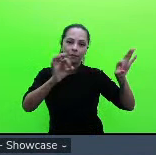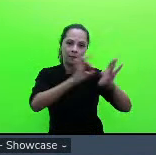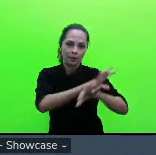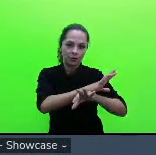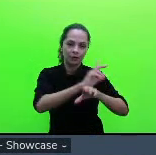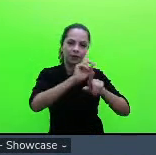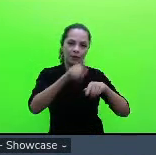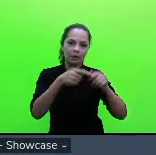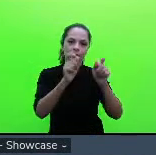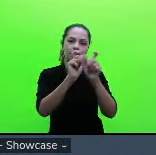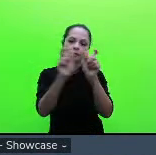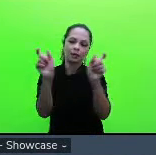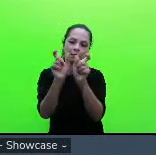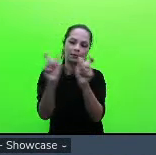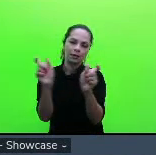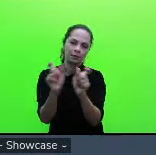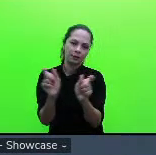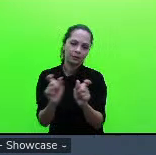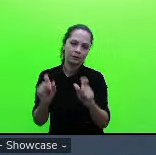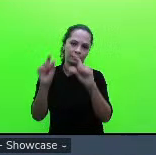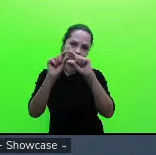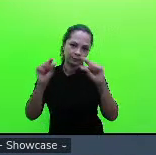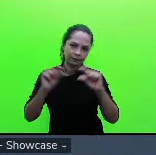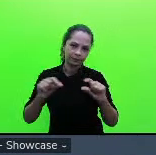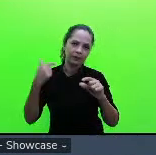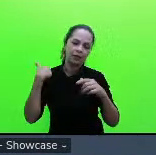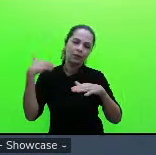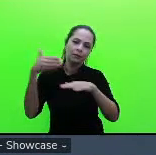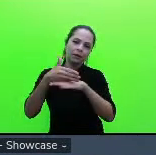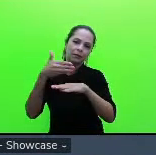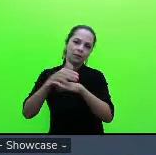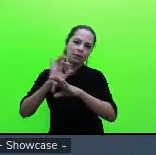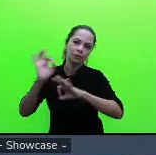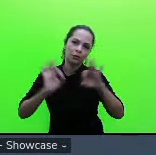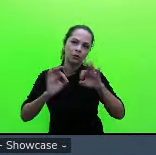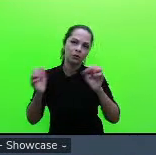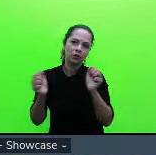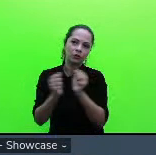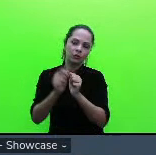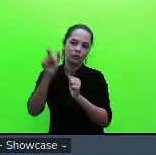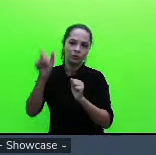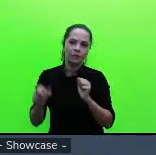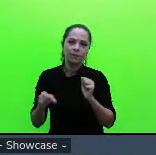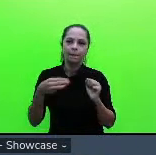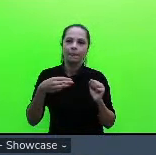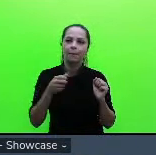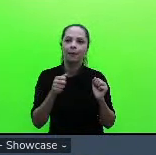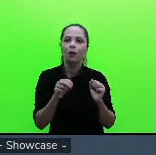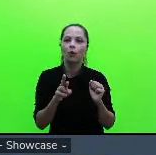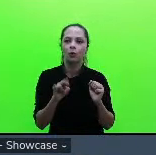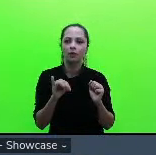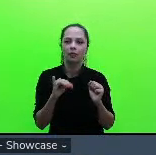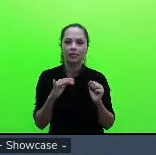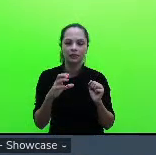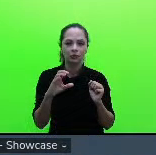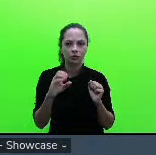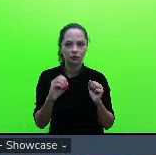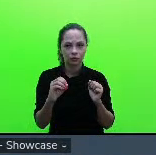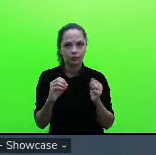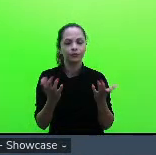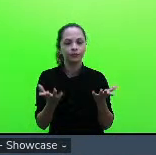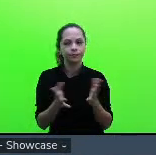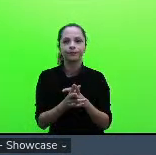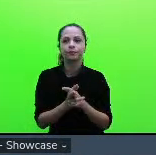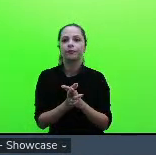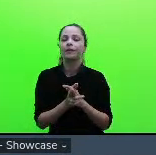participando de um projeto com o Maurício também que era em quadros escolares que a gente faria a gravação só